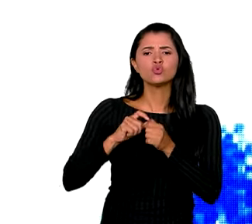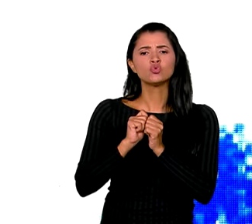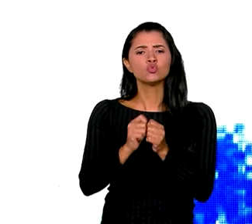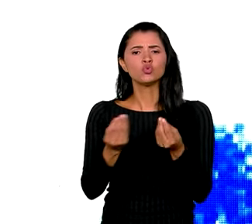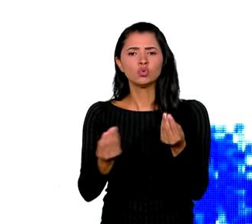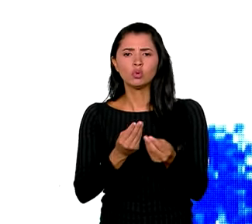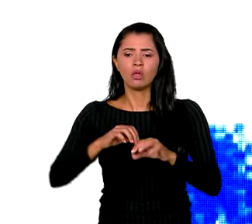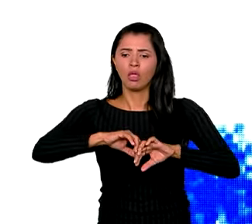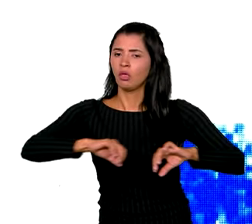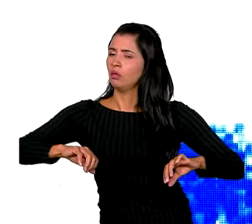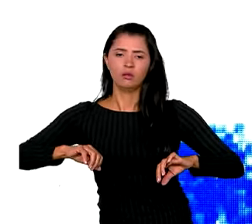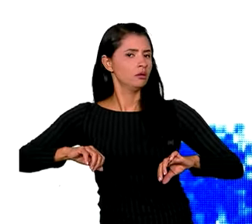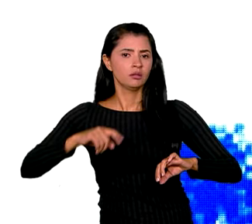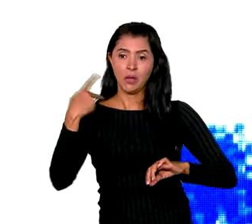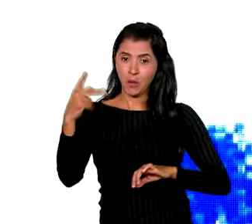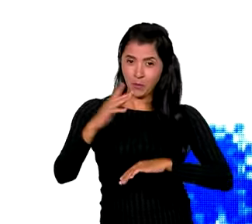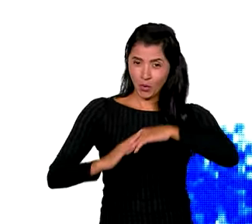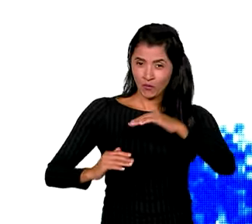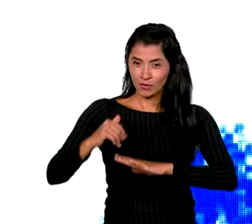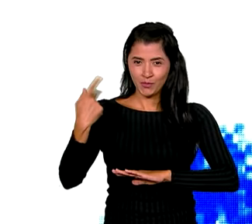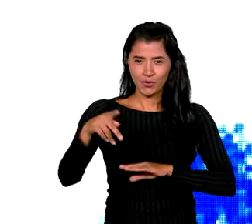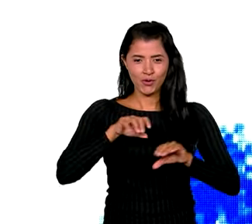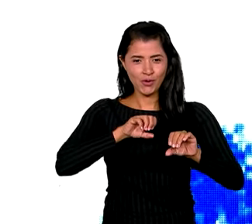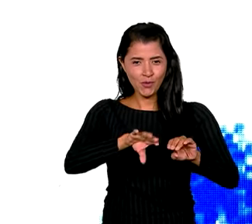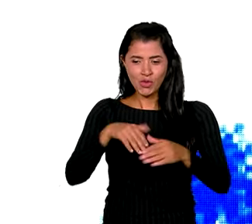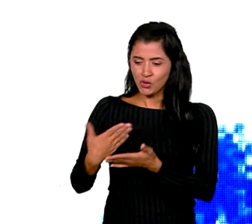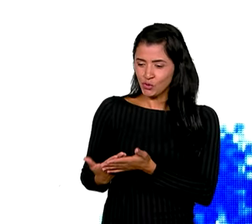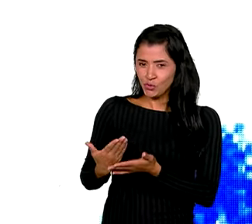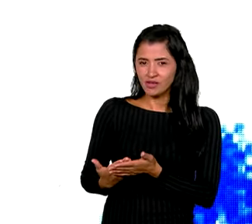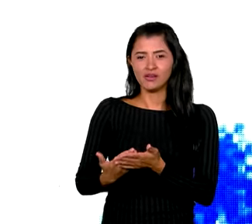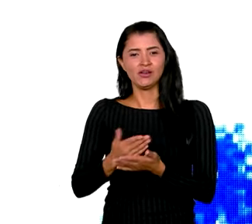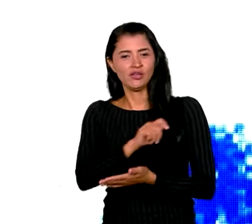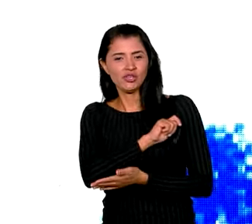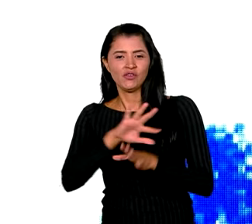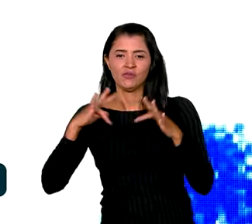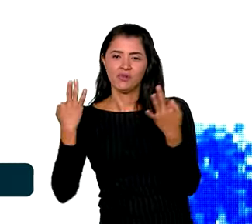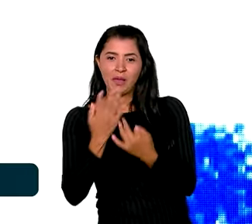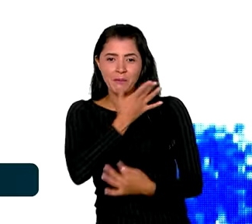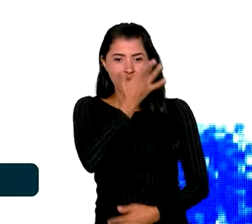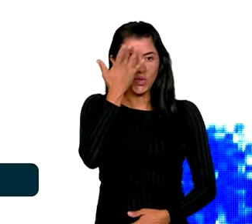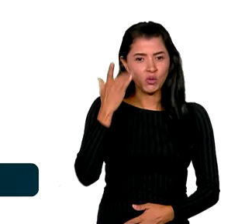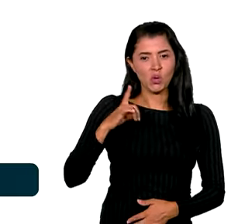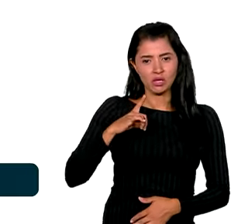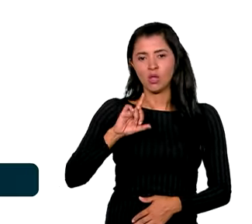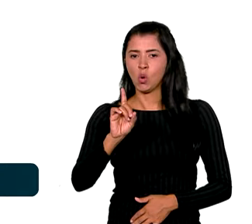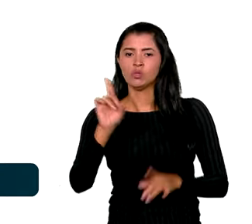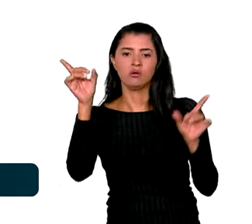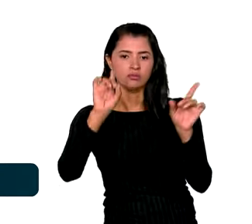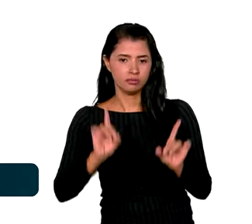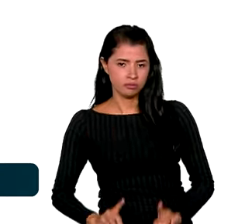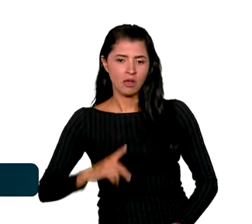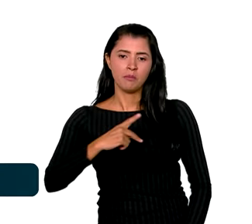sem segregação, por profissionais da educação, estudantes e familiares, pessoas com e sem deficiência